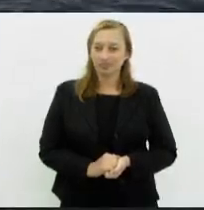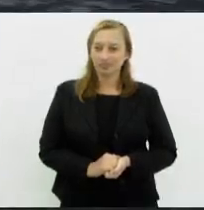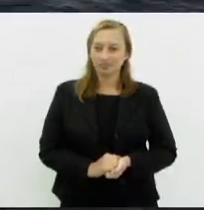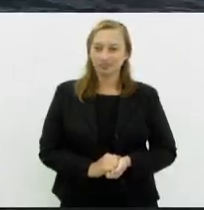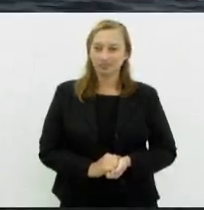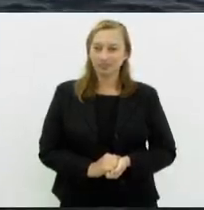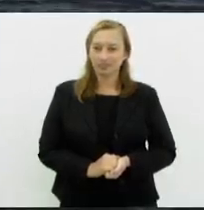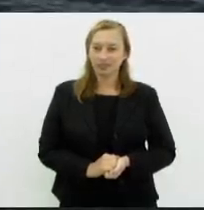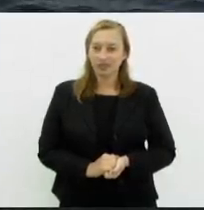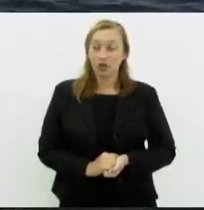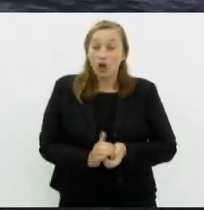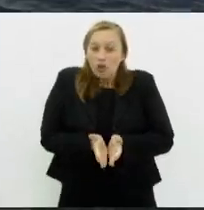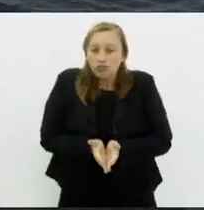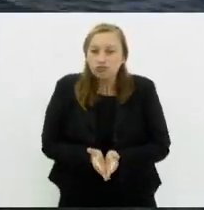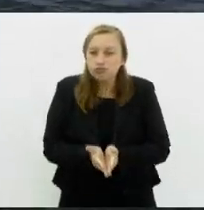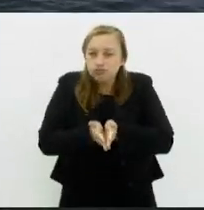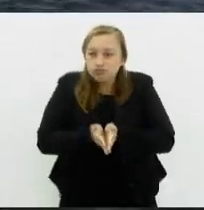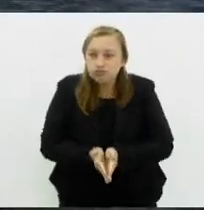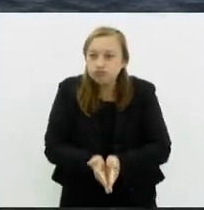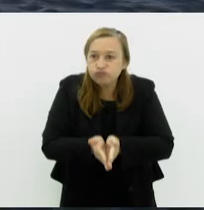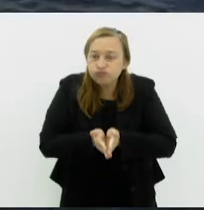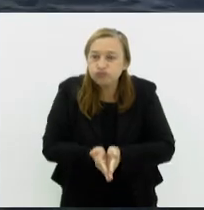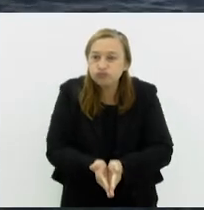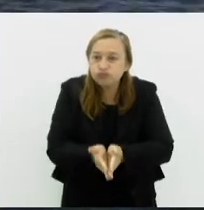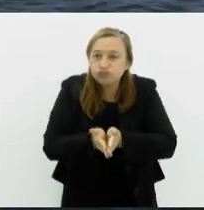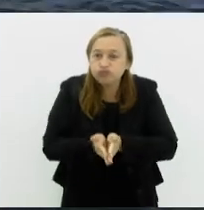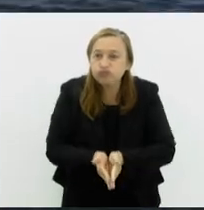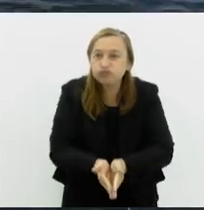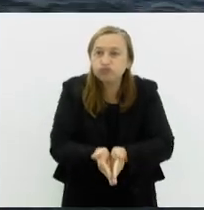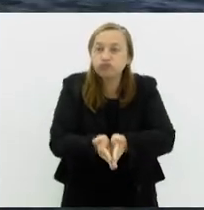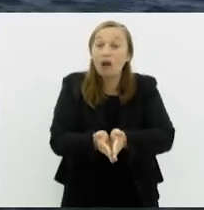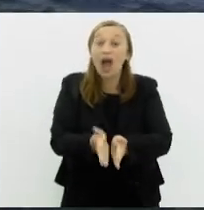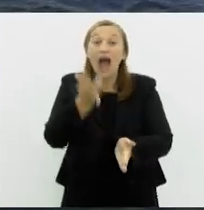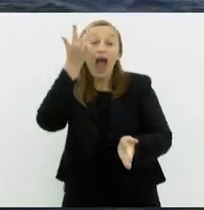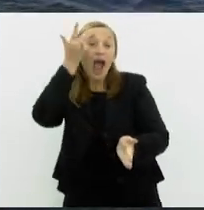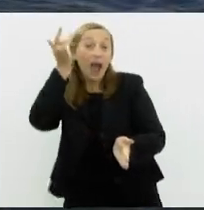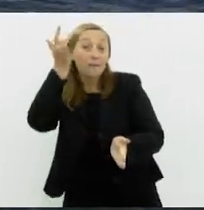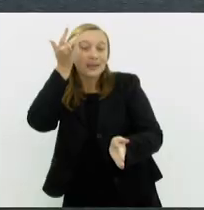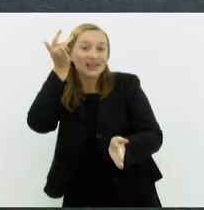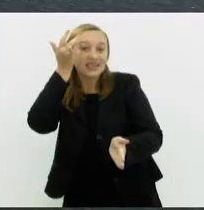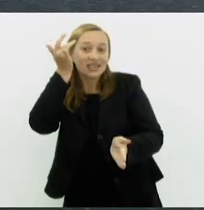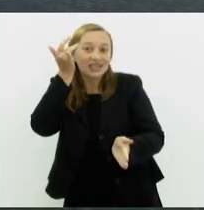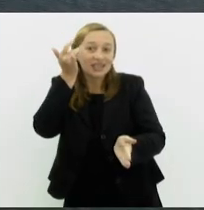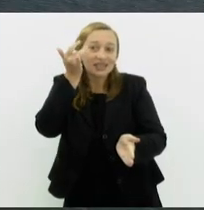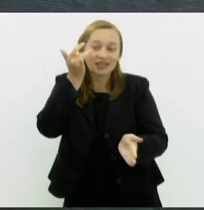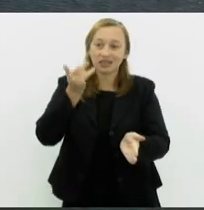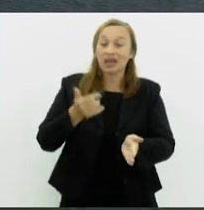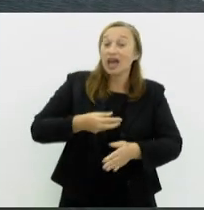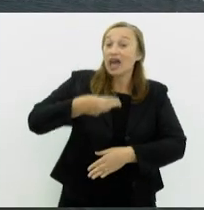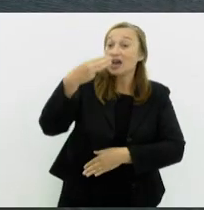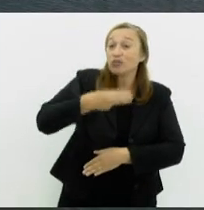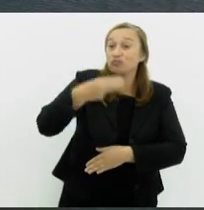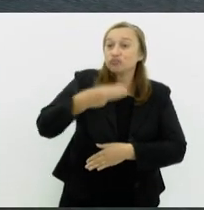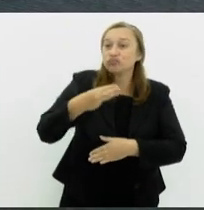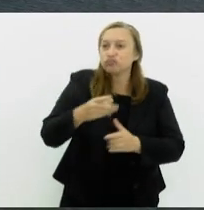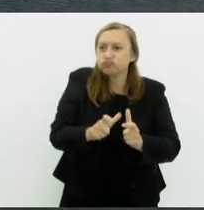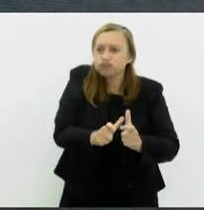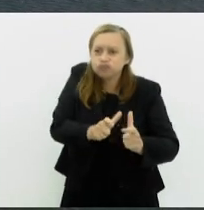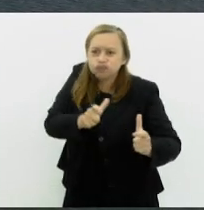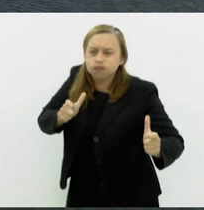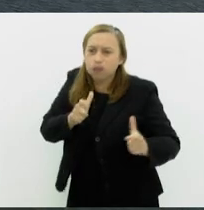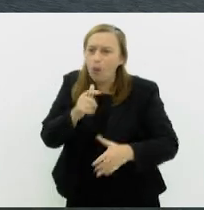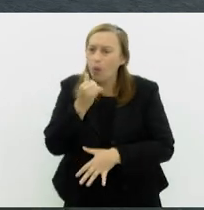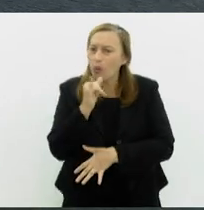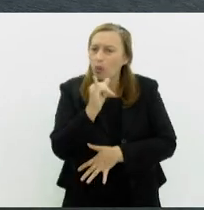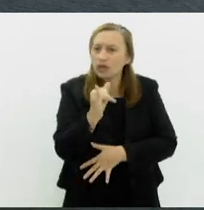O submarino tonelheiro será batizado e lançado ao mar amanhã em Itaguaí. Ele é o terceiro com propulsão diesel elétrica